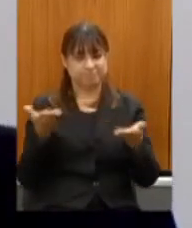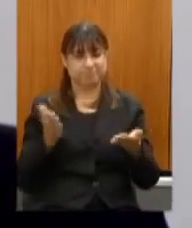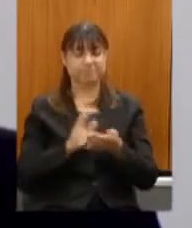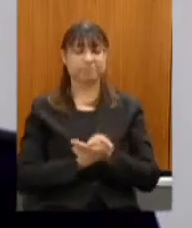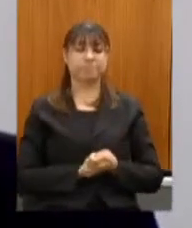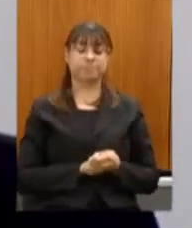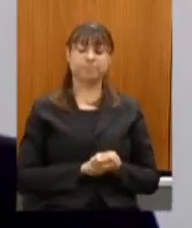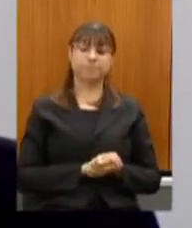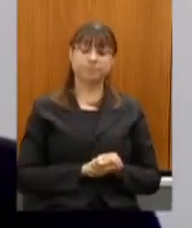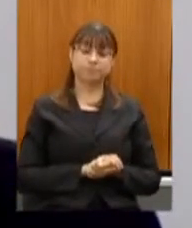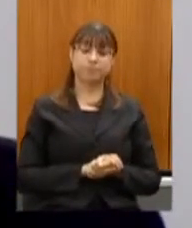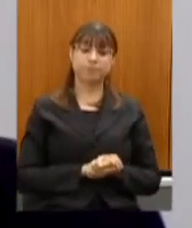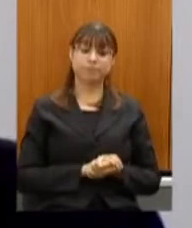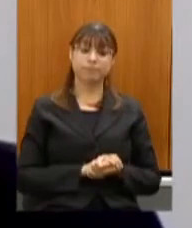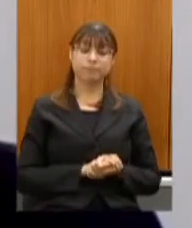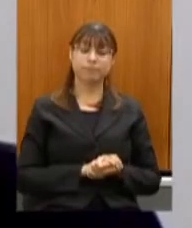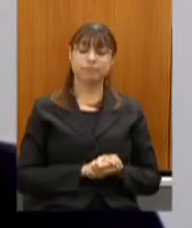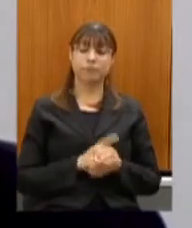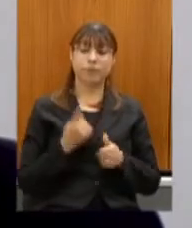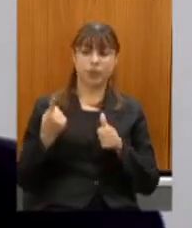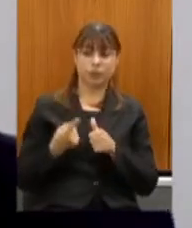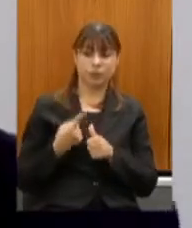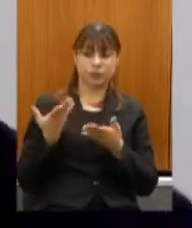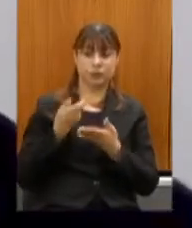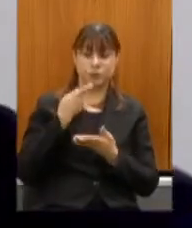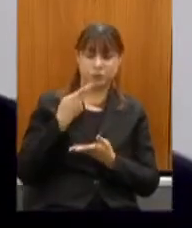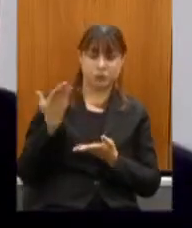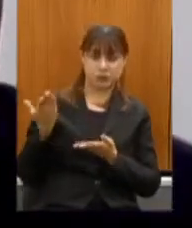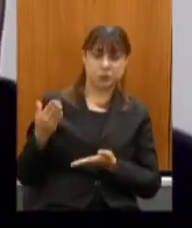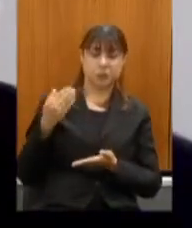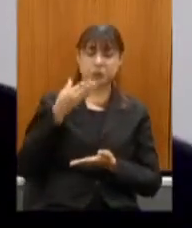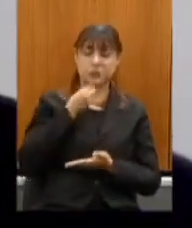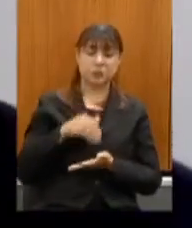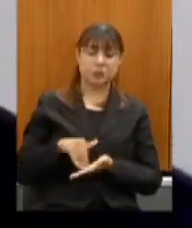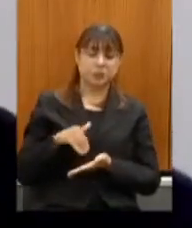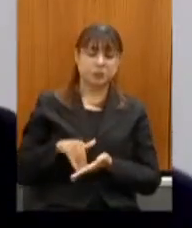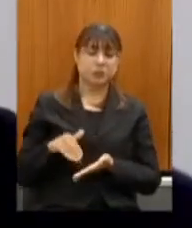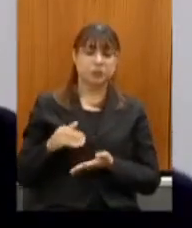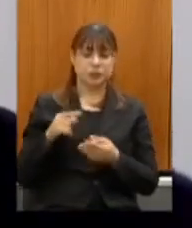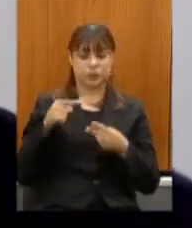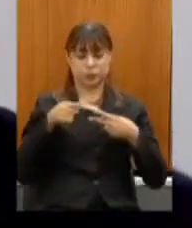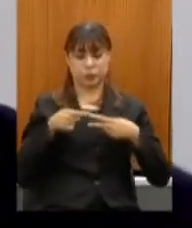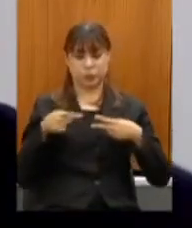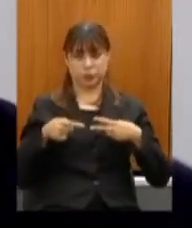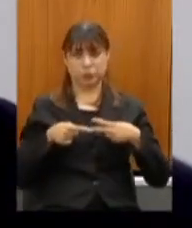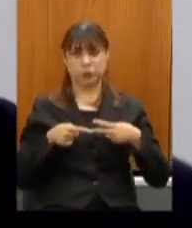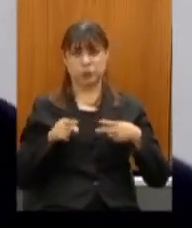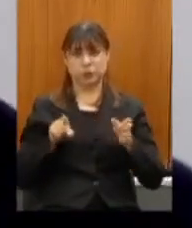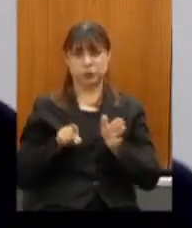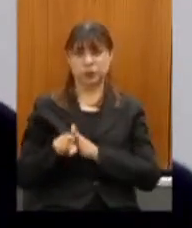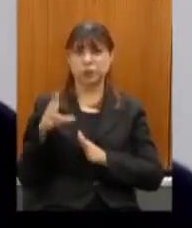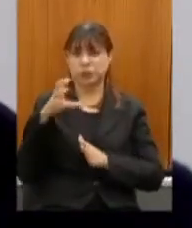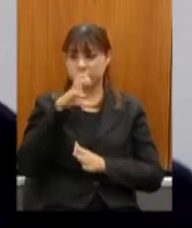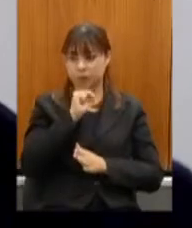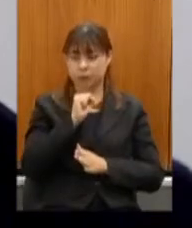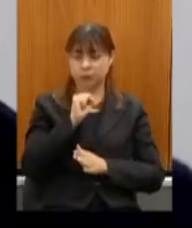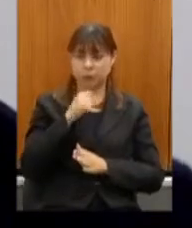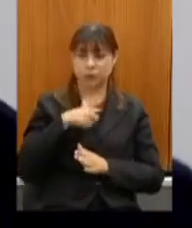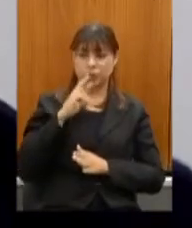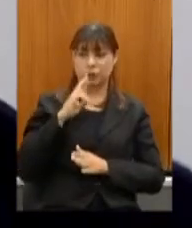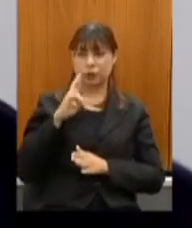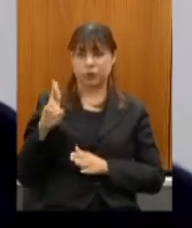primeiramente Leônidas eu queria tocar no assunto aqui rapidinho duas perguntas você pode responder rapidinho também